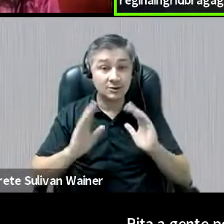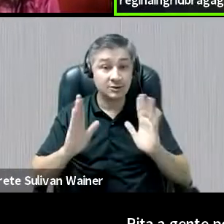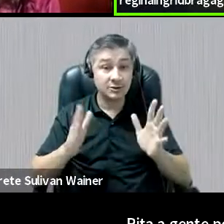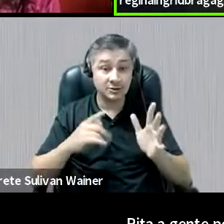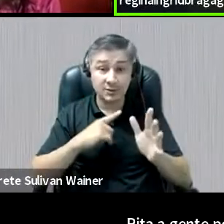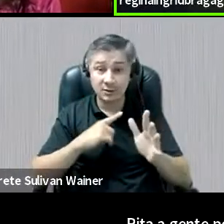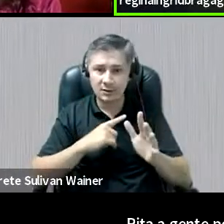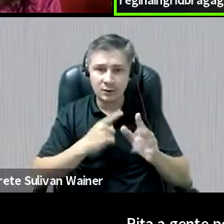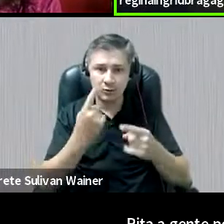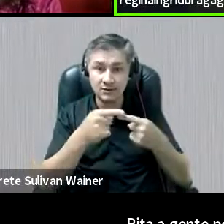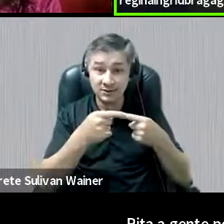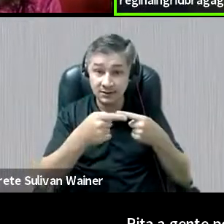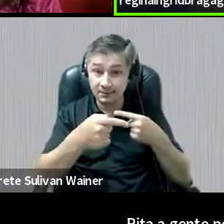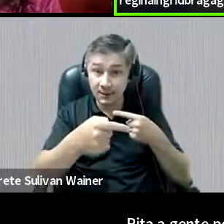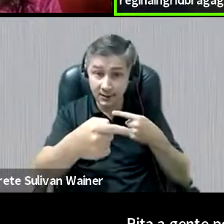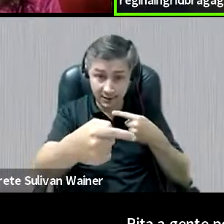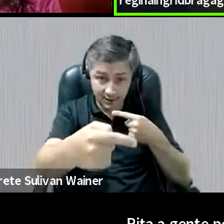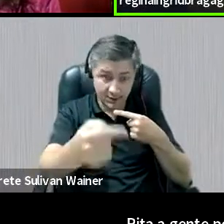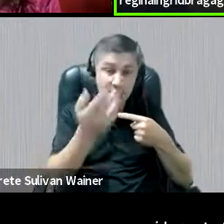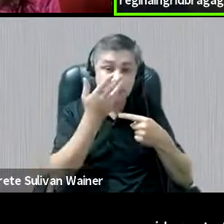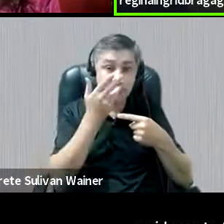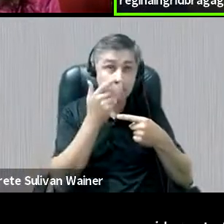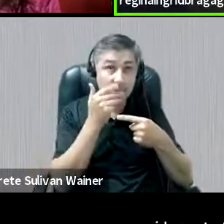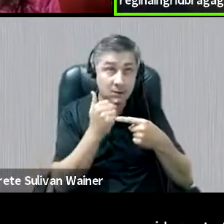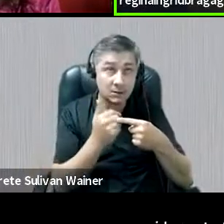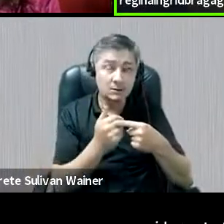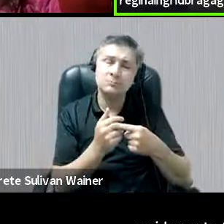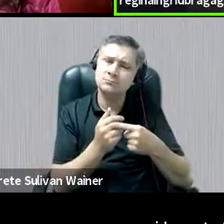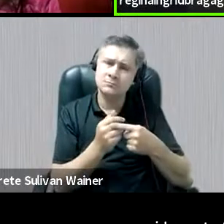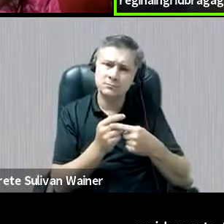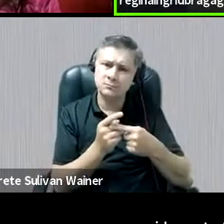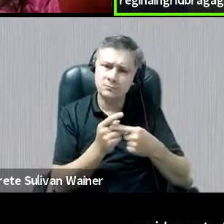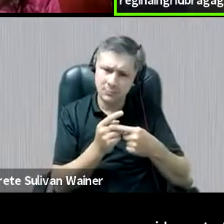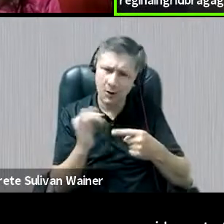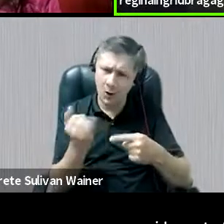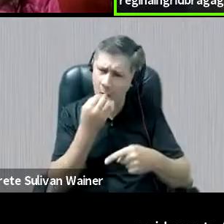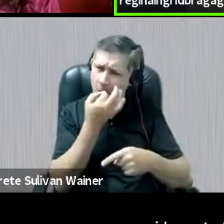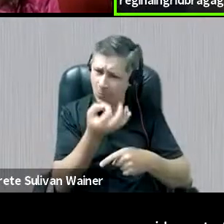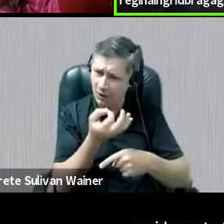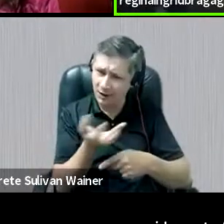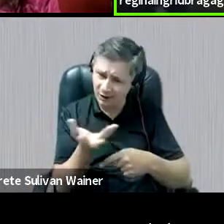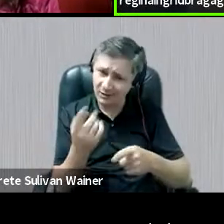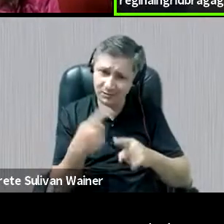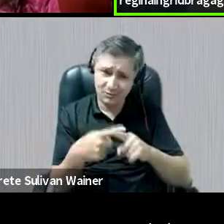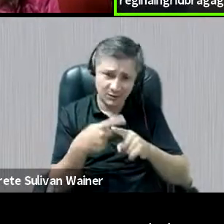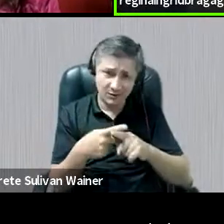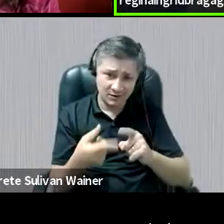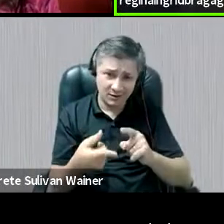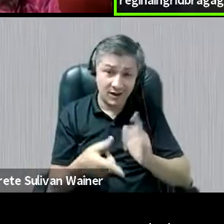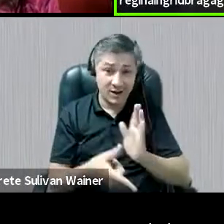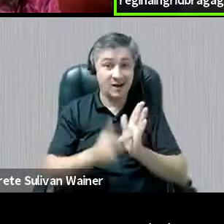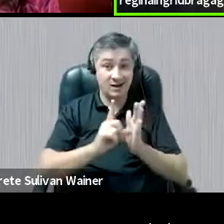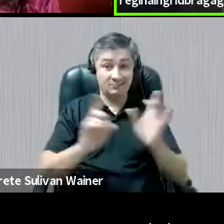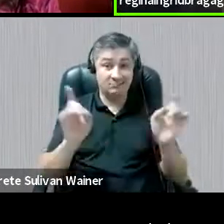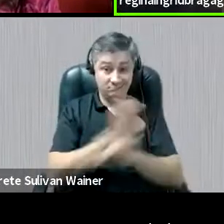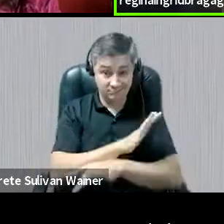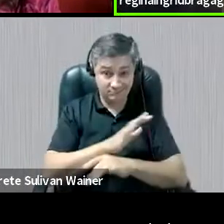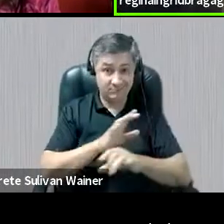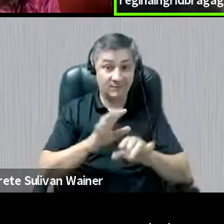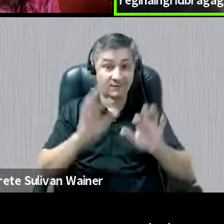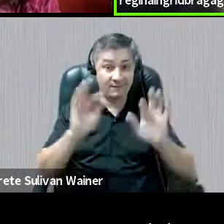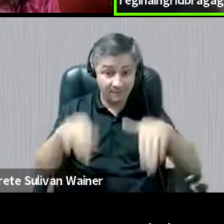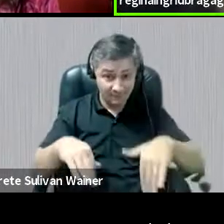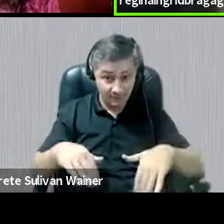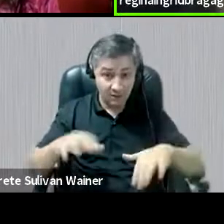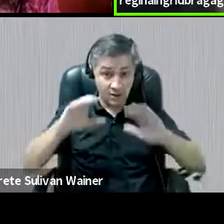uma semana com as crianças de... Eu acho que é oportuno comentar, porque acabamos, antes de estar aqui nessa mesa, fazendo uma